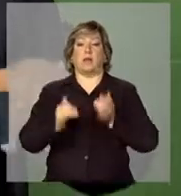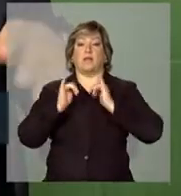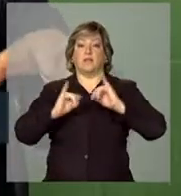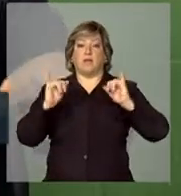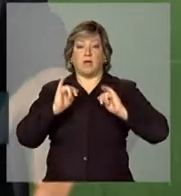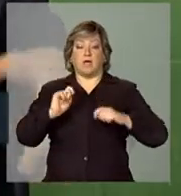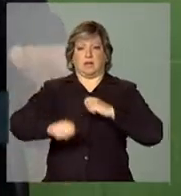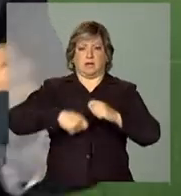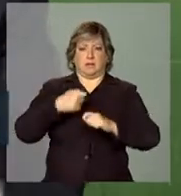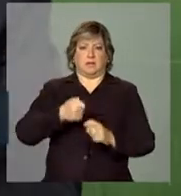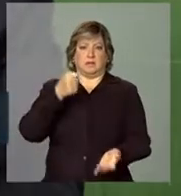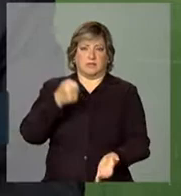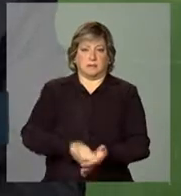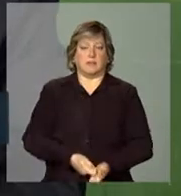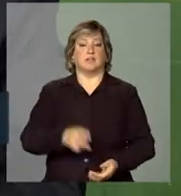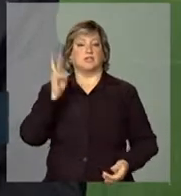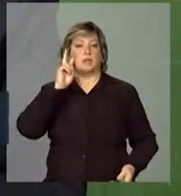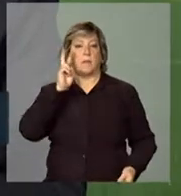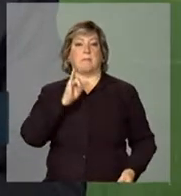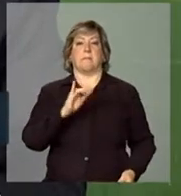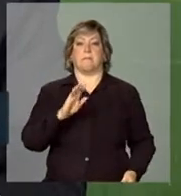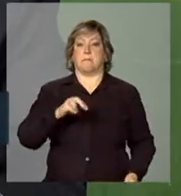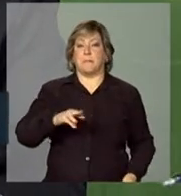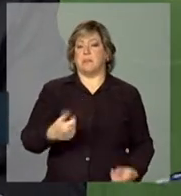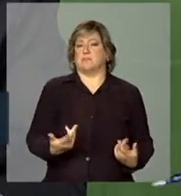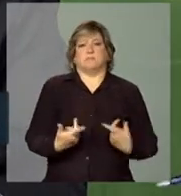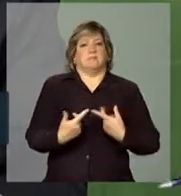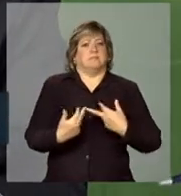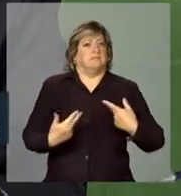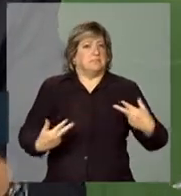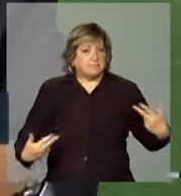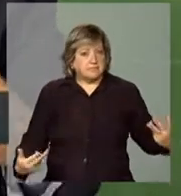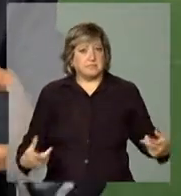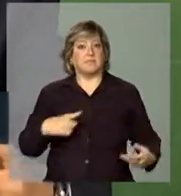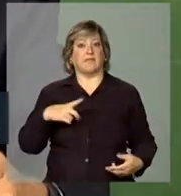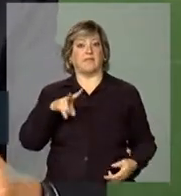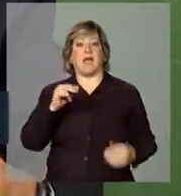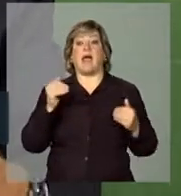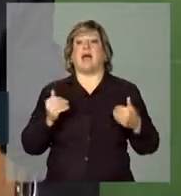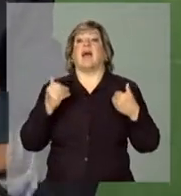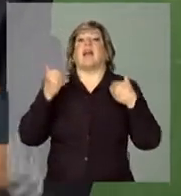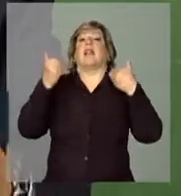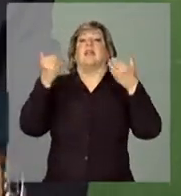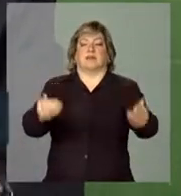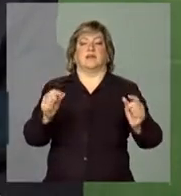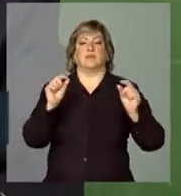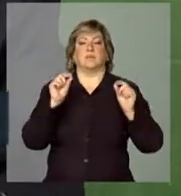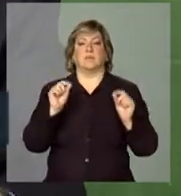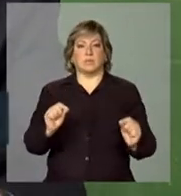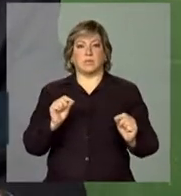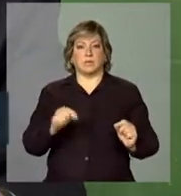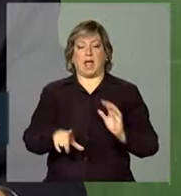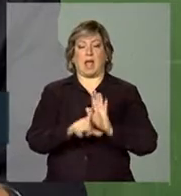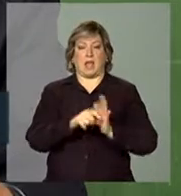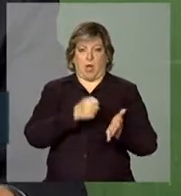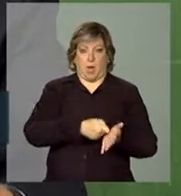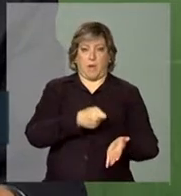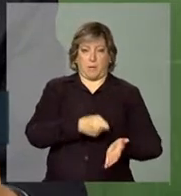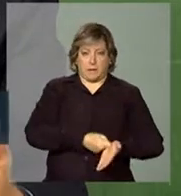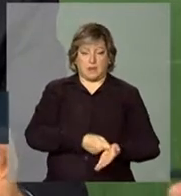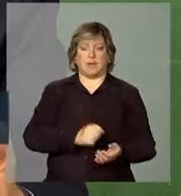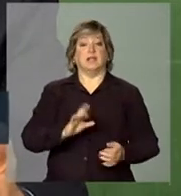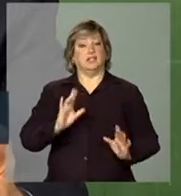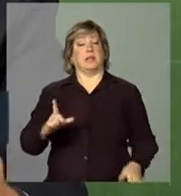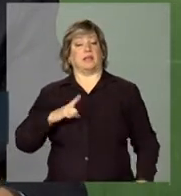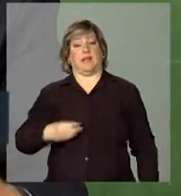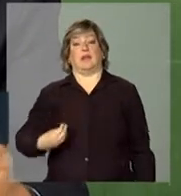relativas ao Ibama. Ou seja, uma série de coisas que vão além do mínimo que a lei obriga, já